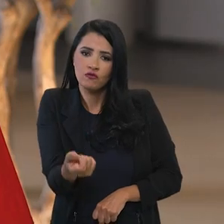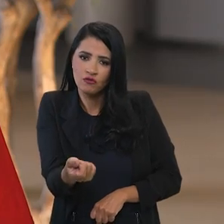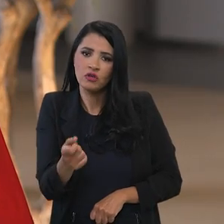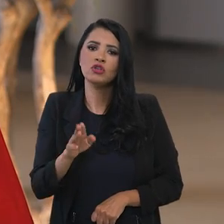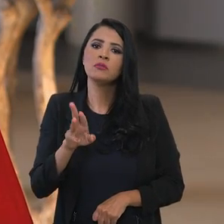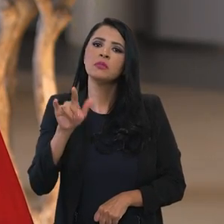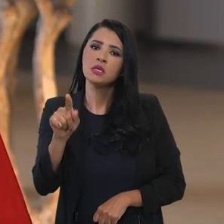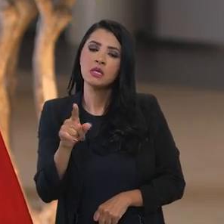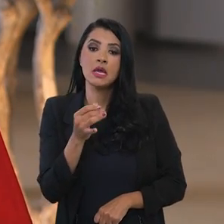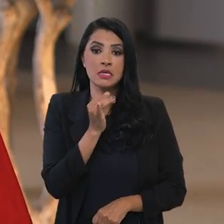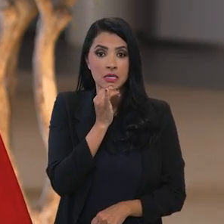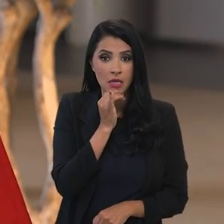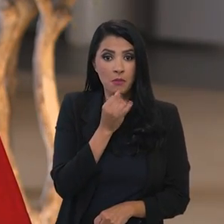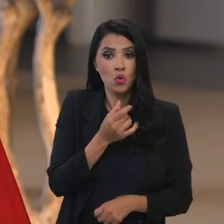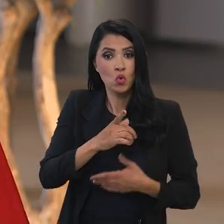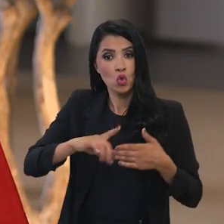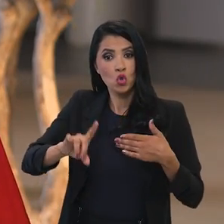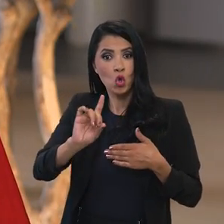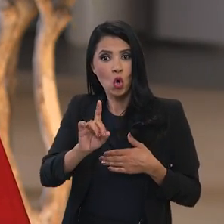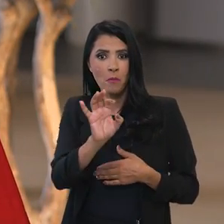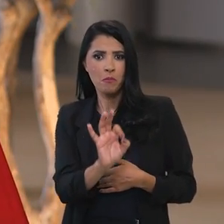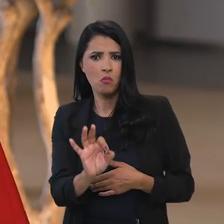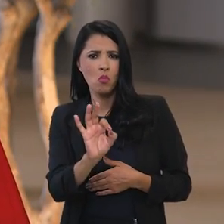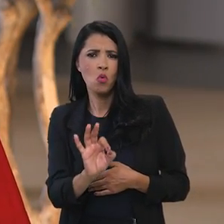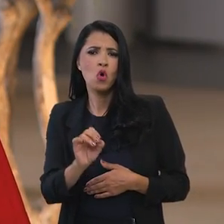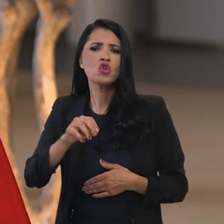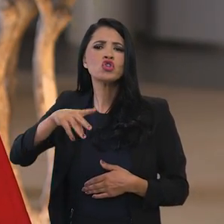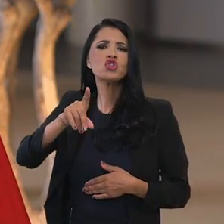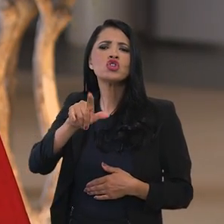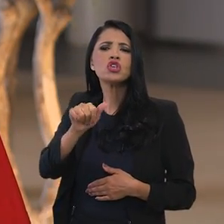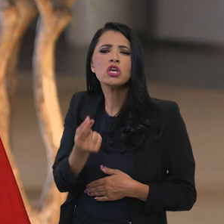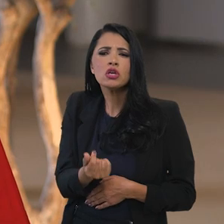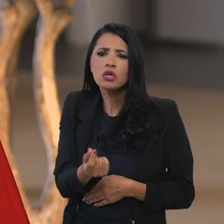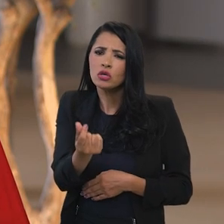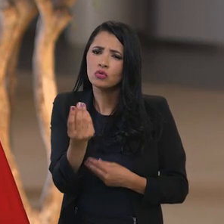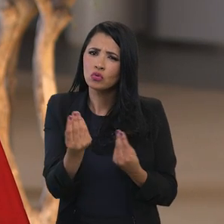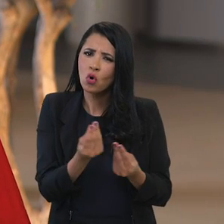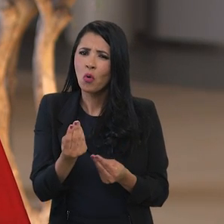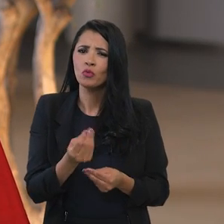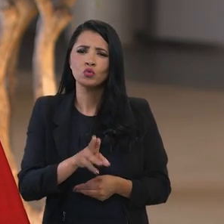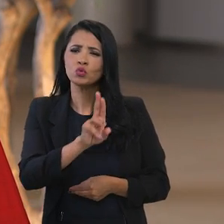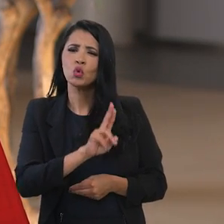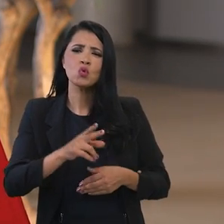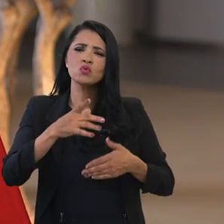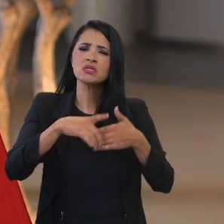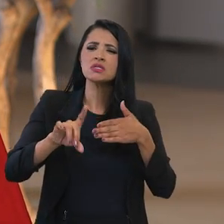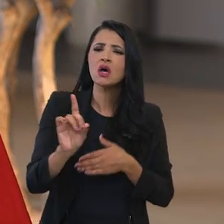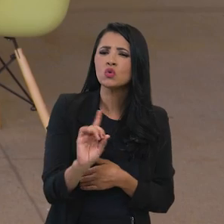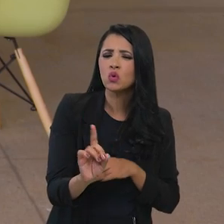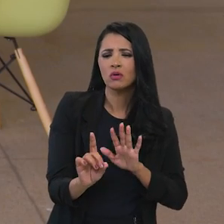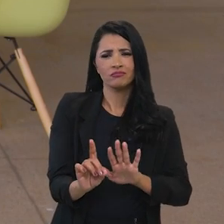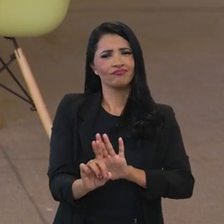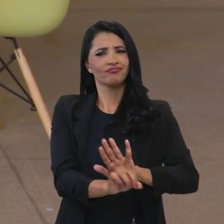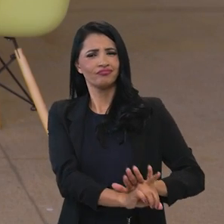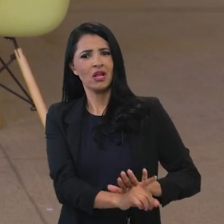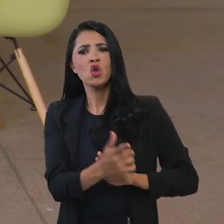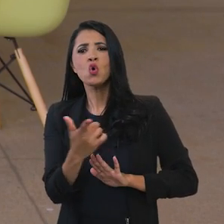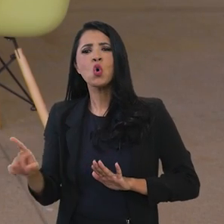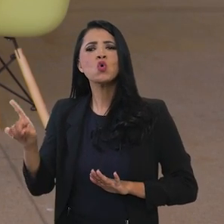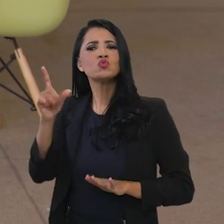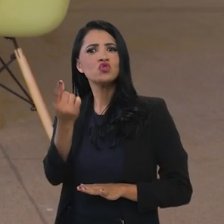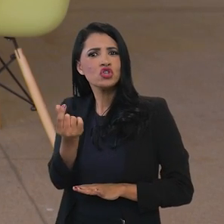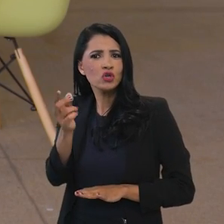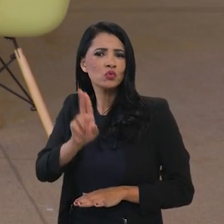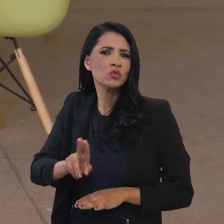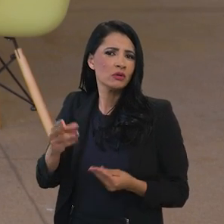é a questão do dólar como uma moeda que é o que acontece no mundo todo como seria a vantagem de não se usar o dólar e usar uma